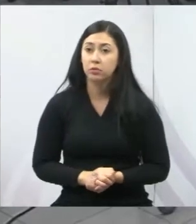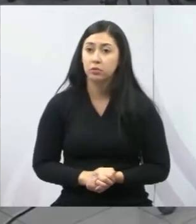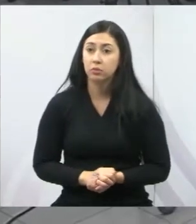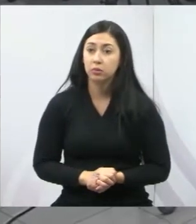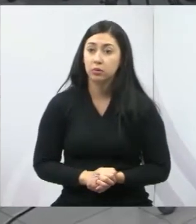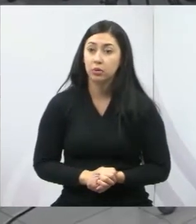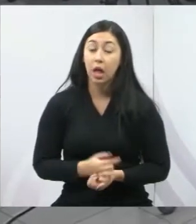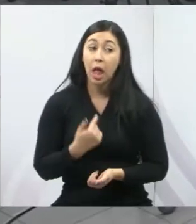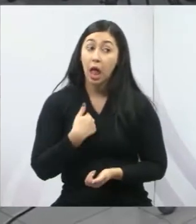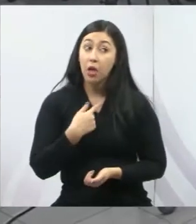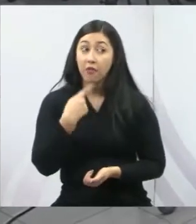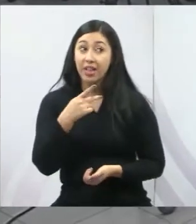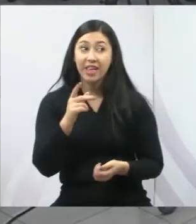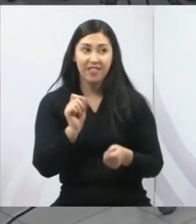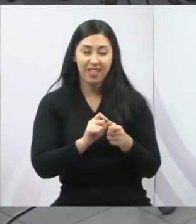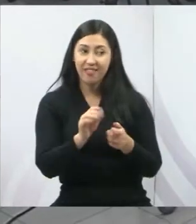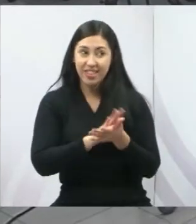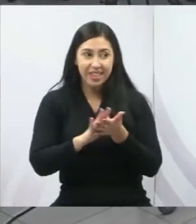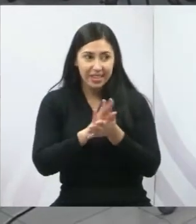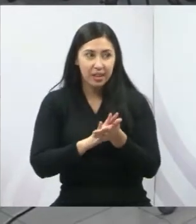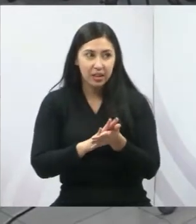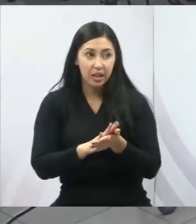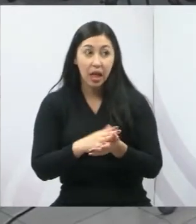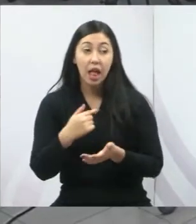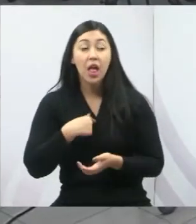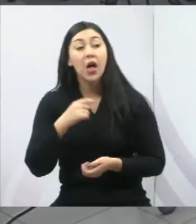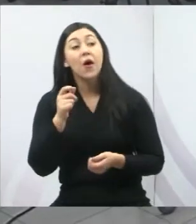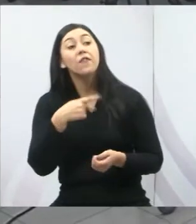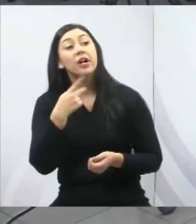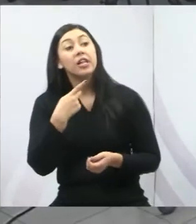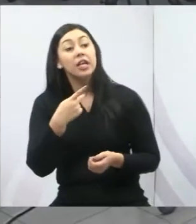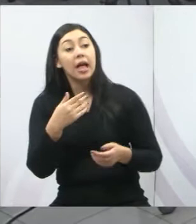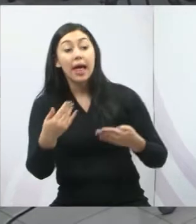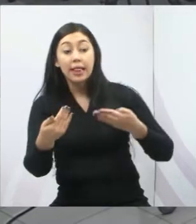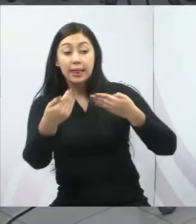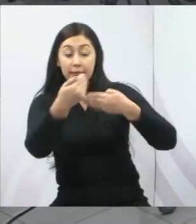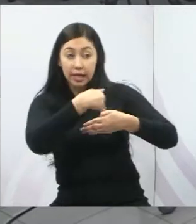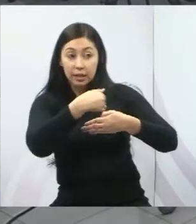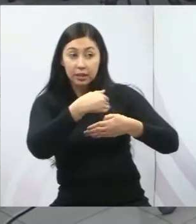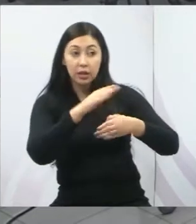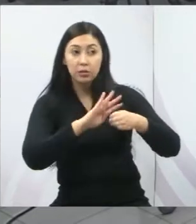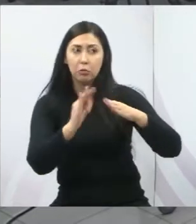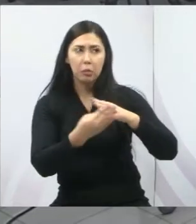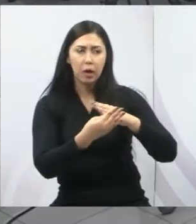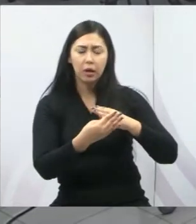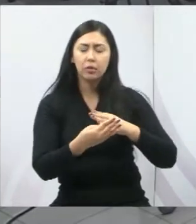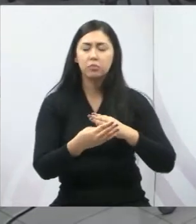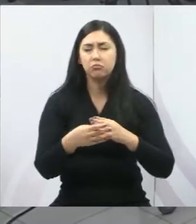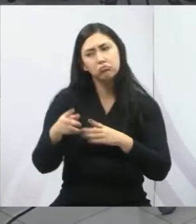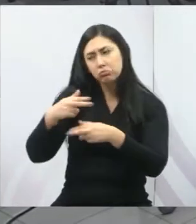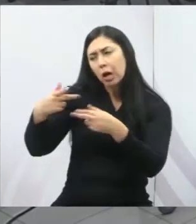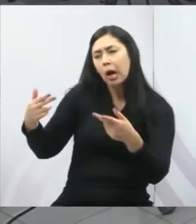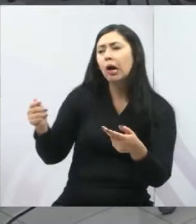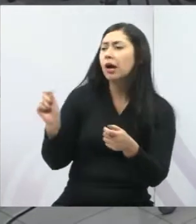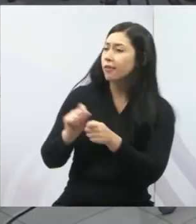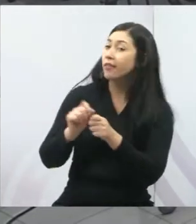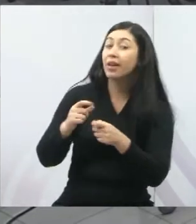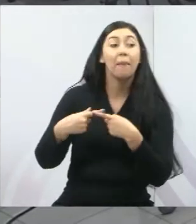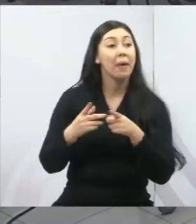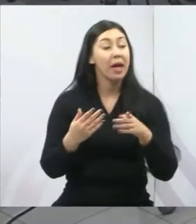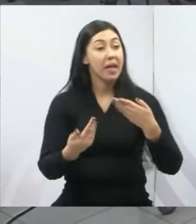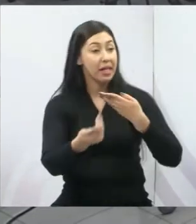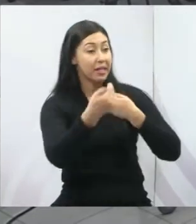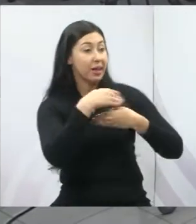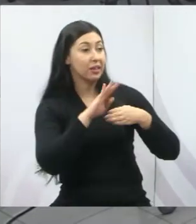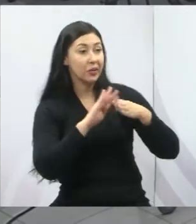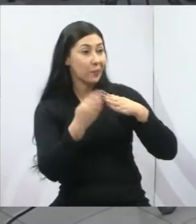Eu não falei que não fez nada. Falei a entrada do bairro que eles fizeram. Mas ele fez asfalto, fez tudo. Agora, a entrada do bairro não fizeram.